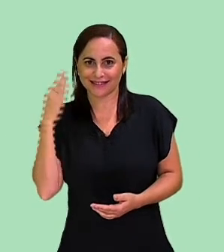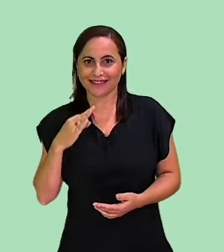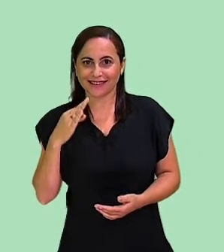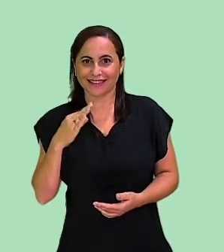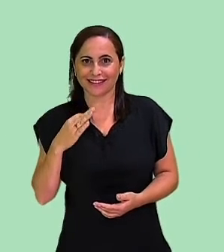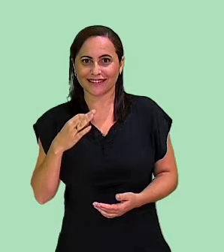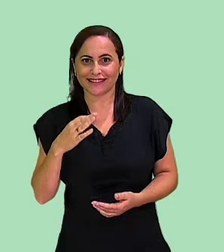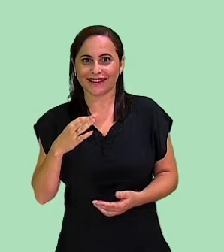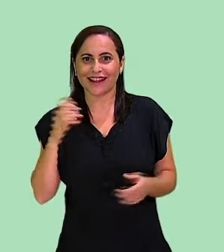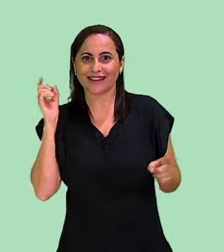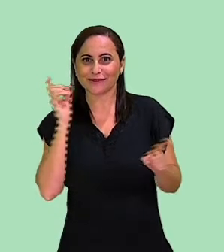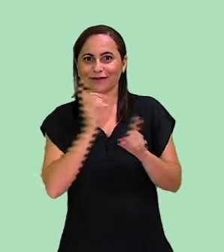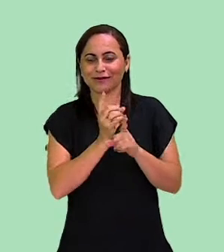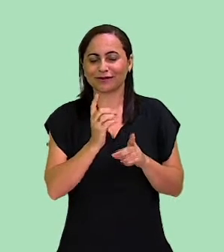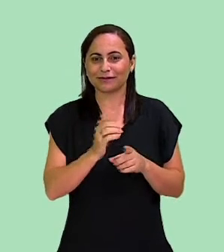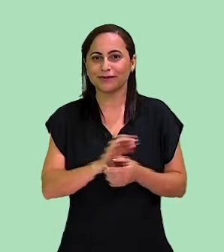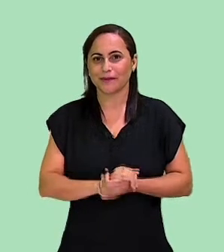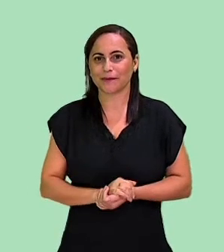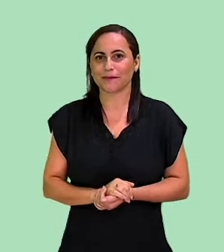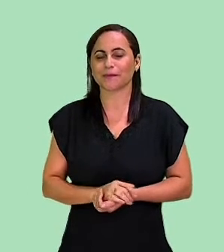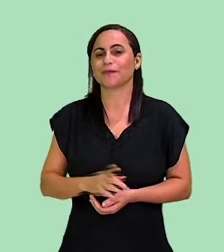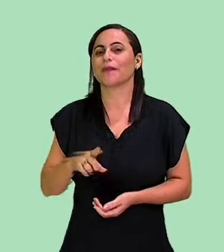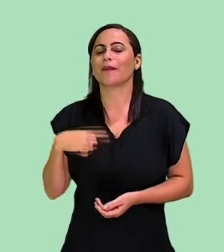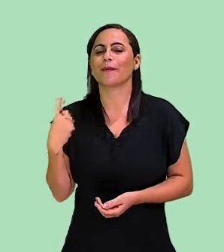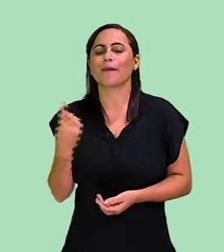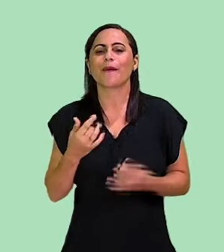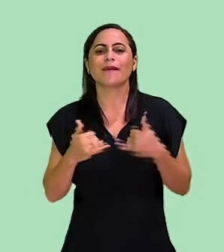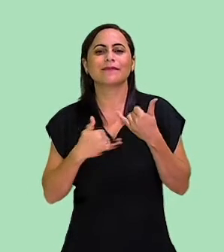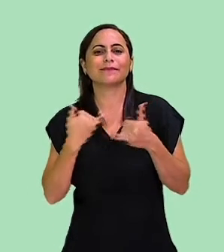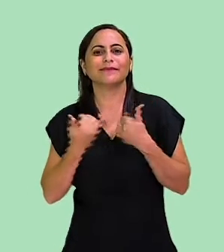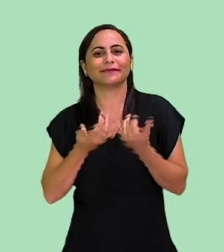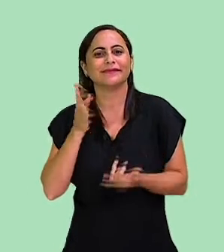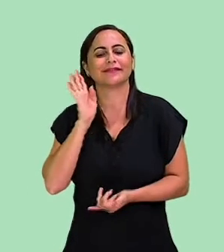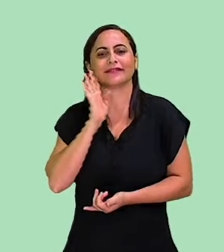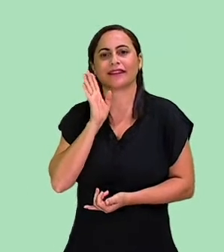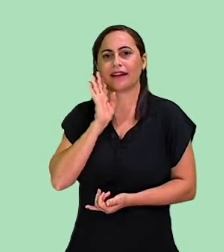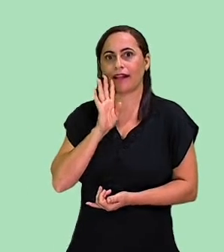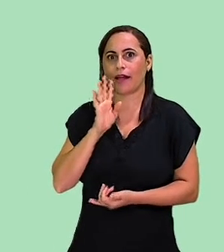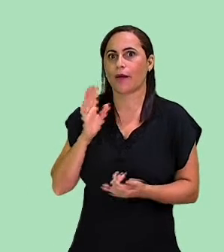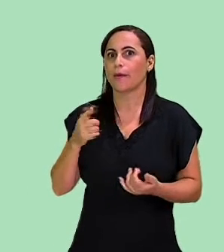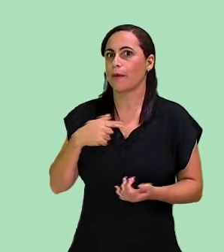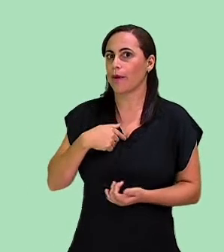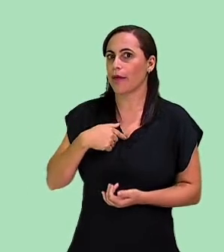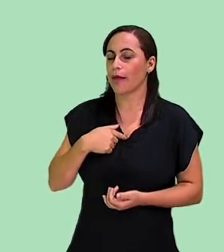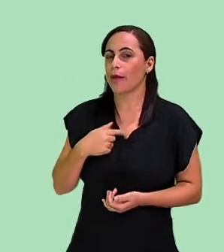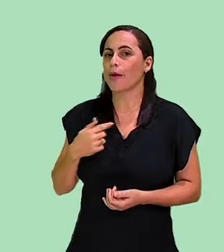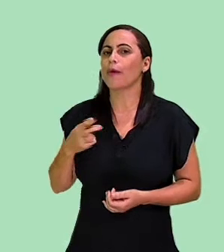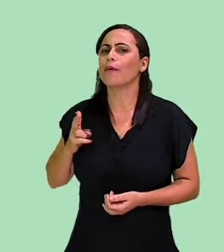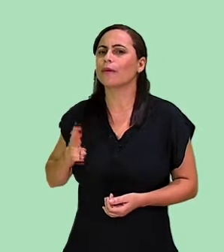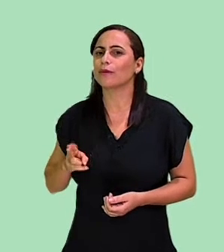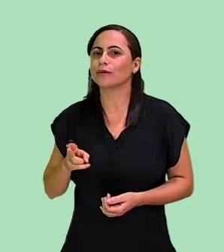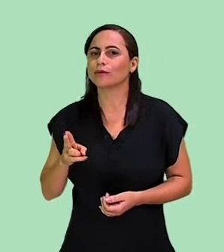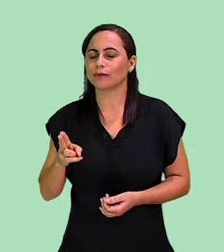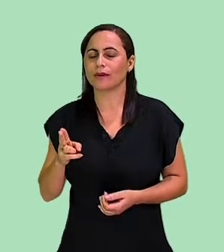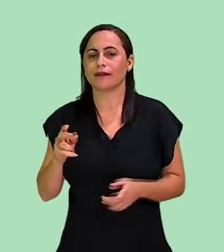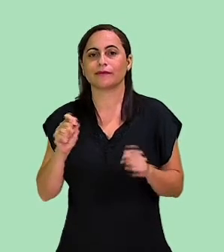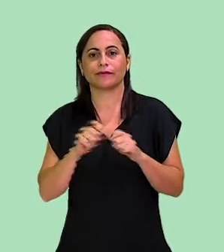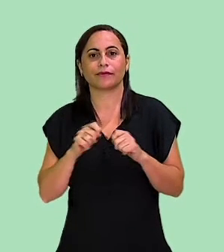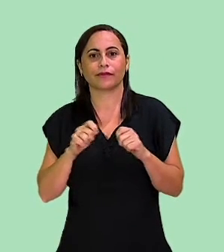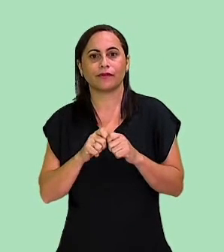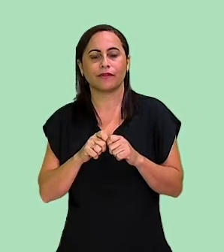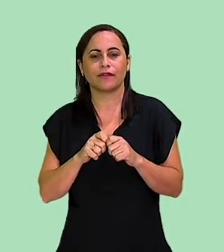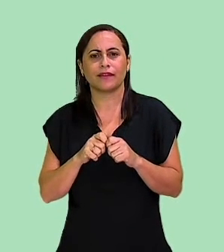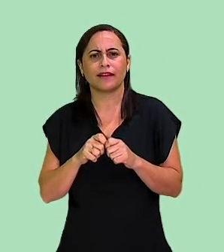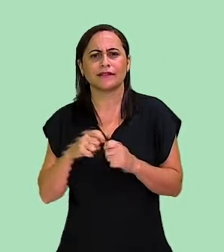Como está legal a nossa brincadeira. Agora, vou continuar. Só que eu vou fazer os sons e